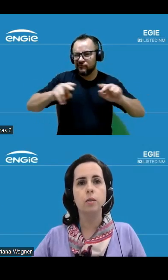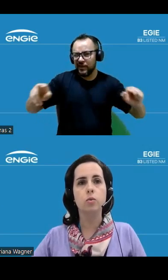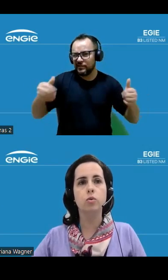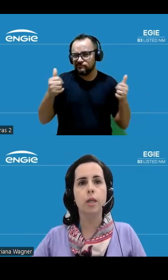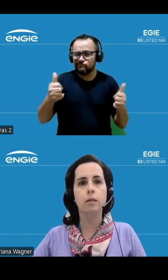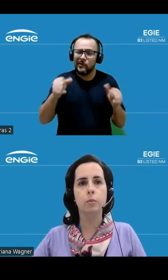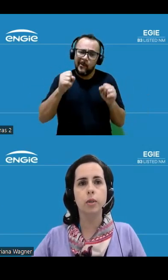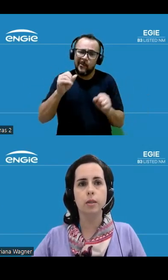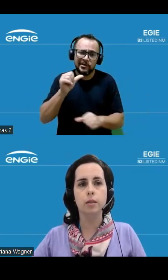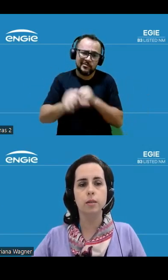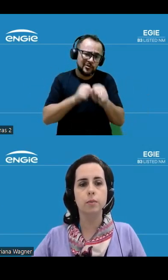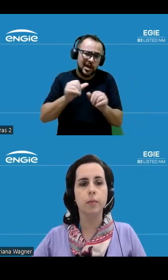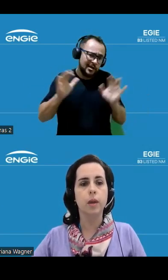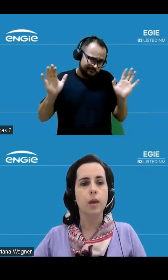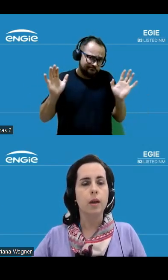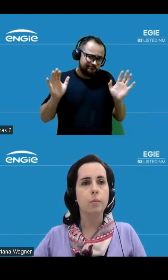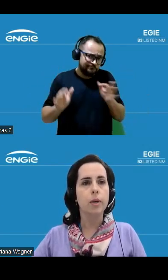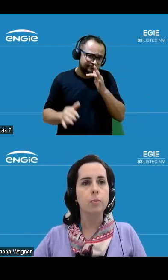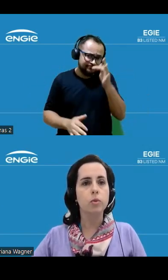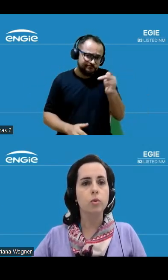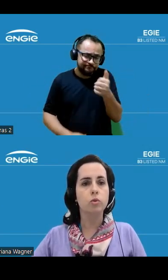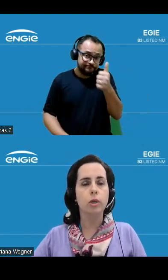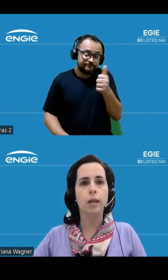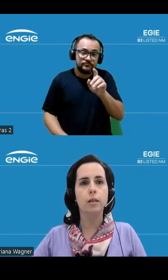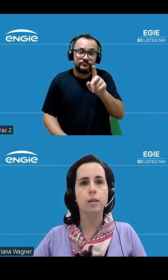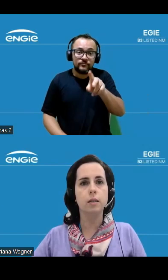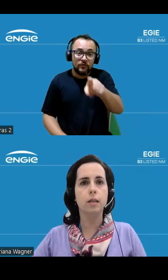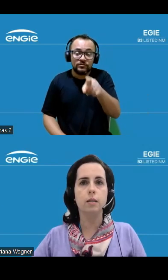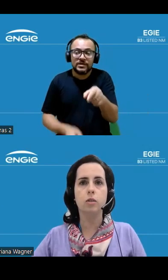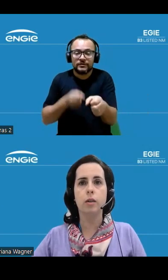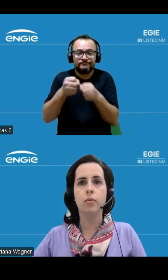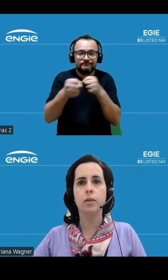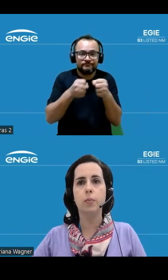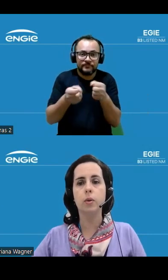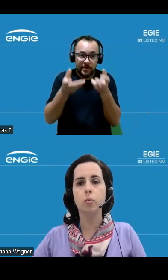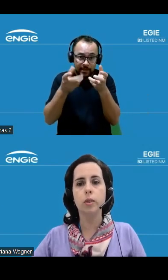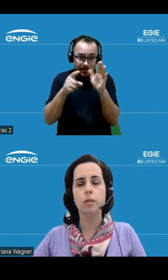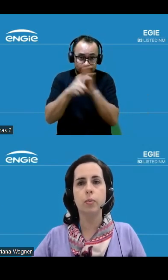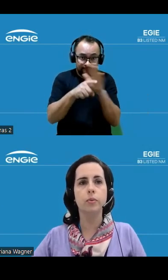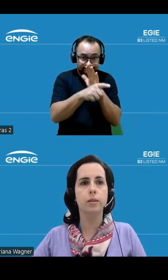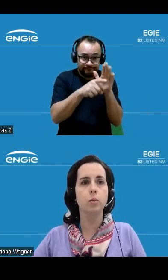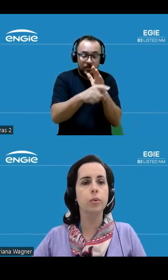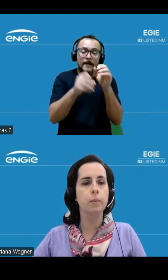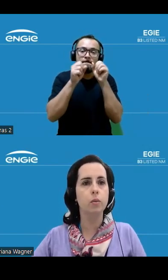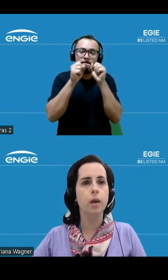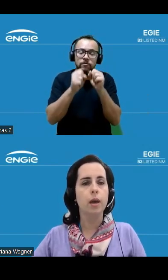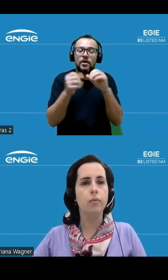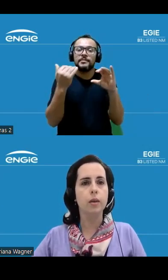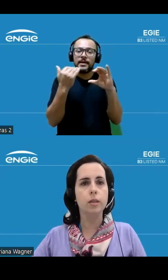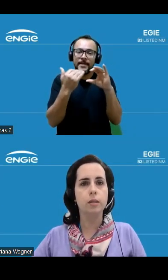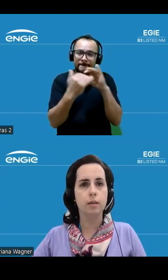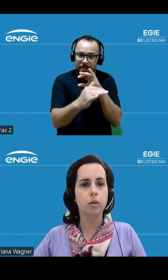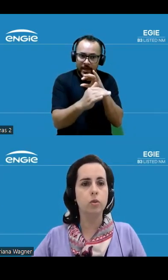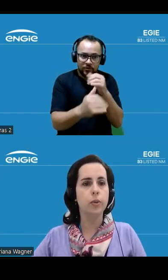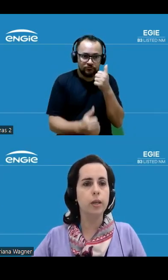sujeitas a mudanças. Lembramos que os jornalistas que desejarem fazer perguntas podem fazê-lo por e-mail, enviando-as